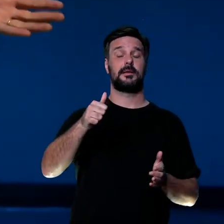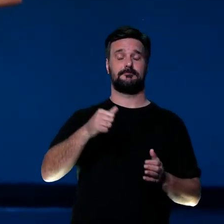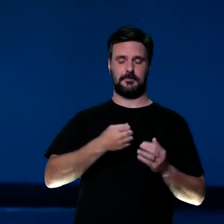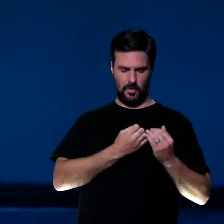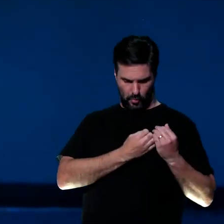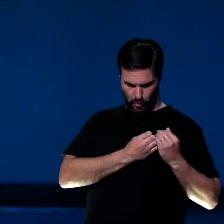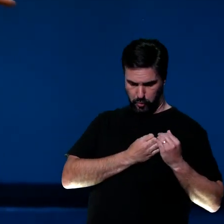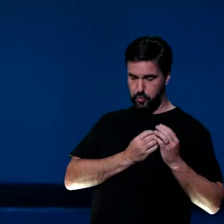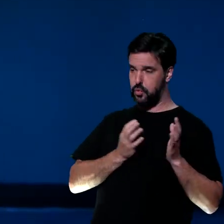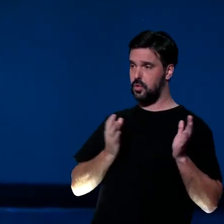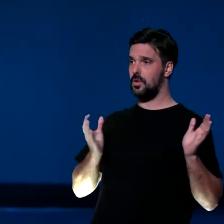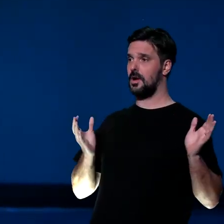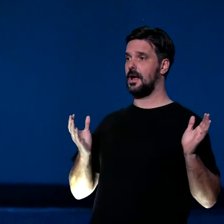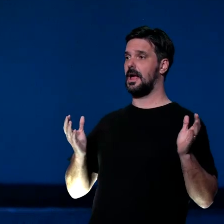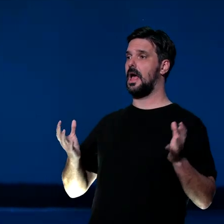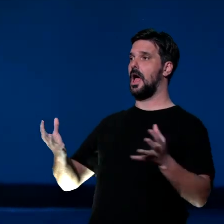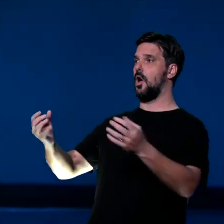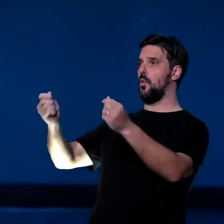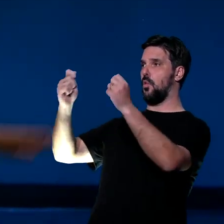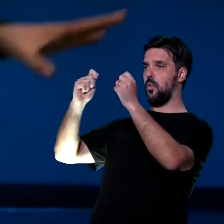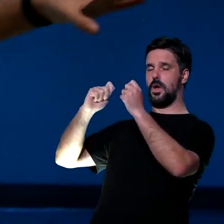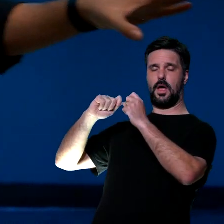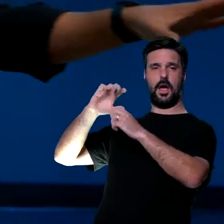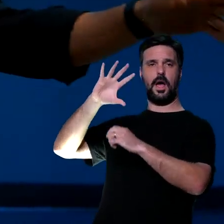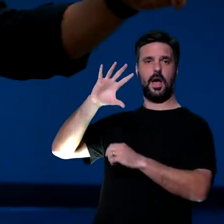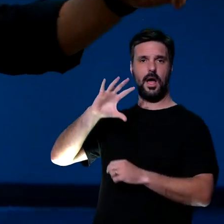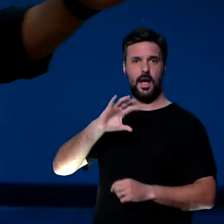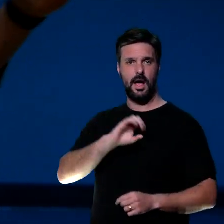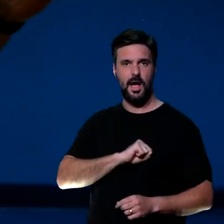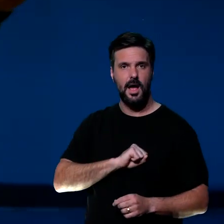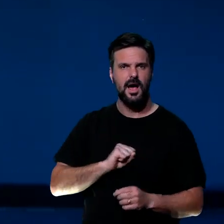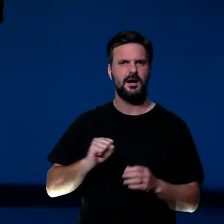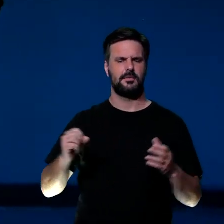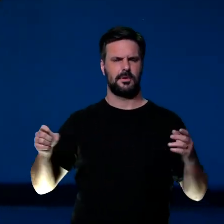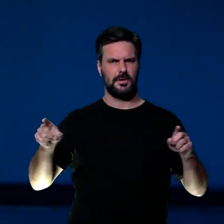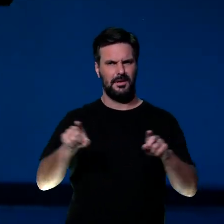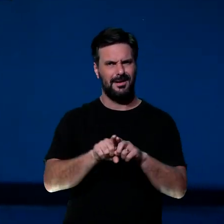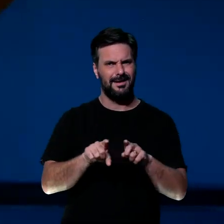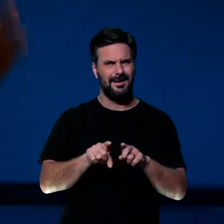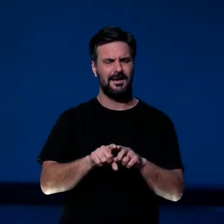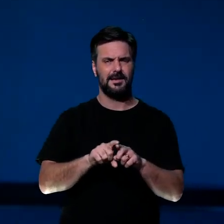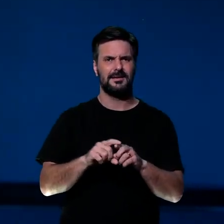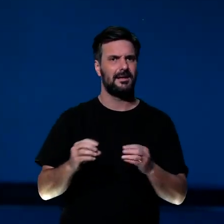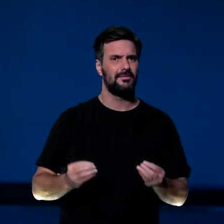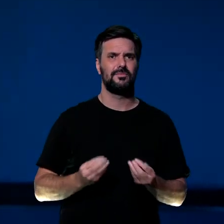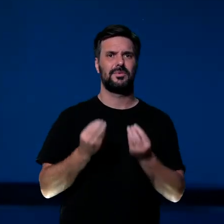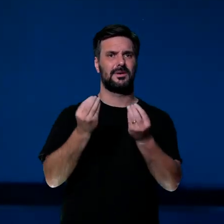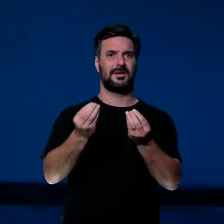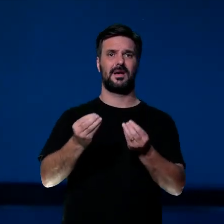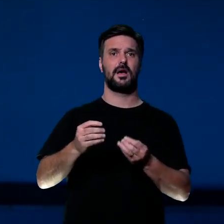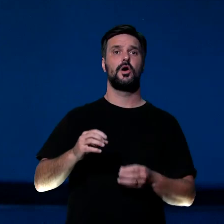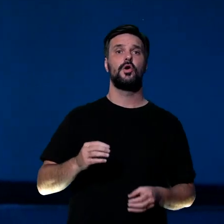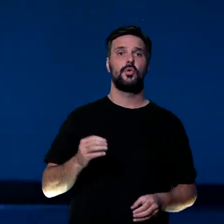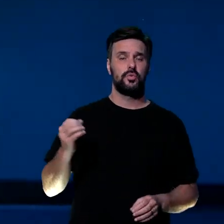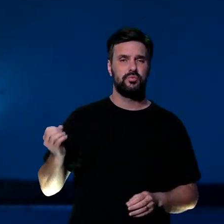amar o outro e permitir ser amado. e permitir ser, né, abrir a tua vida para novas pessoas.